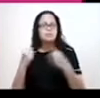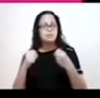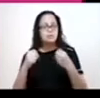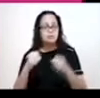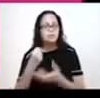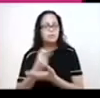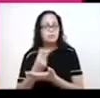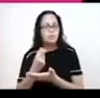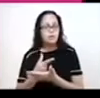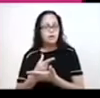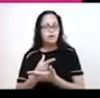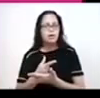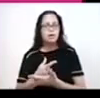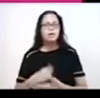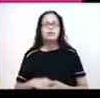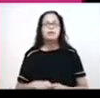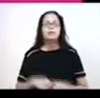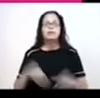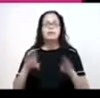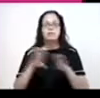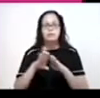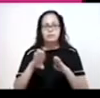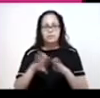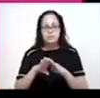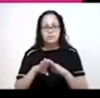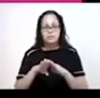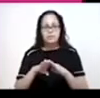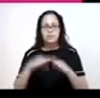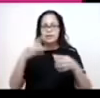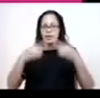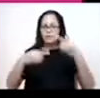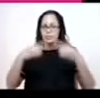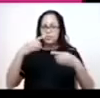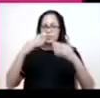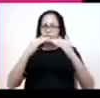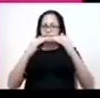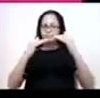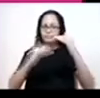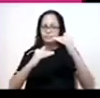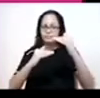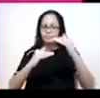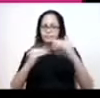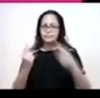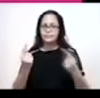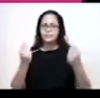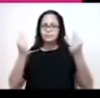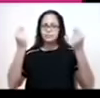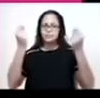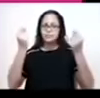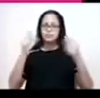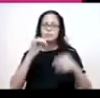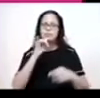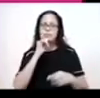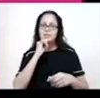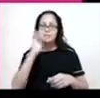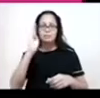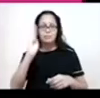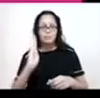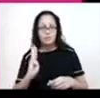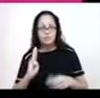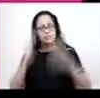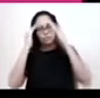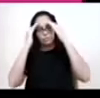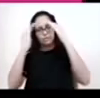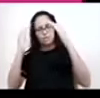esses produtos da Europa. E acontecia também a questão da subordinação política e econômica às metrópoles europeias. Então, o Brasil era subordinado a